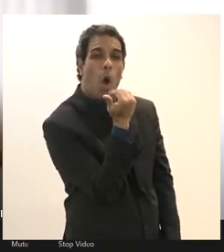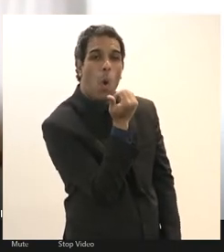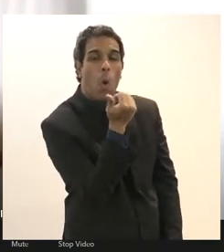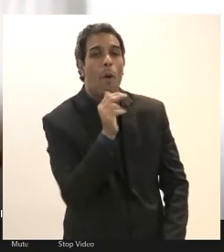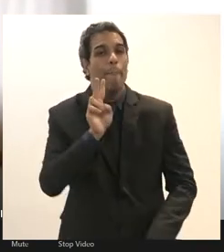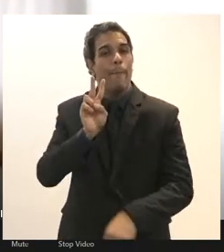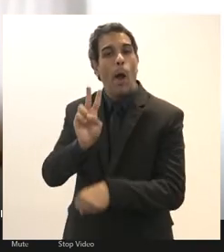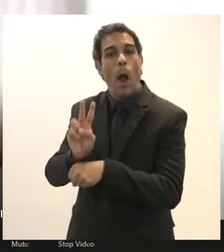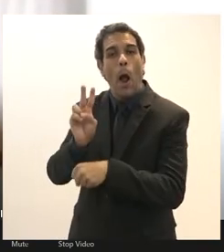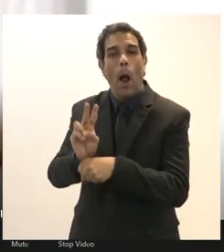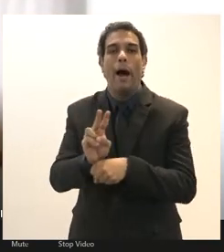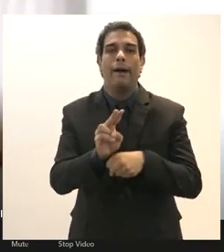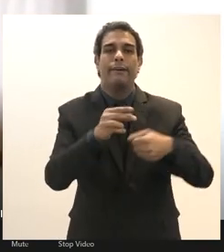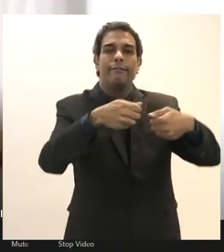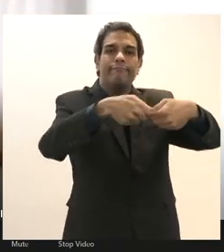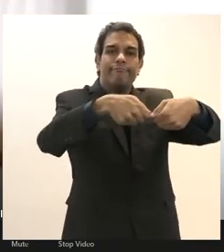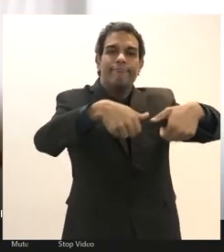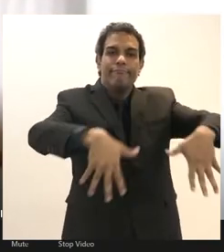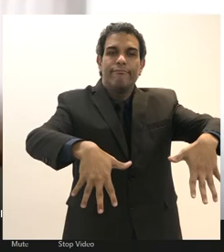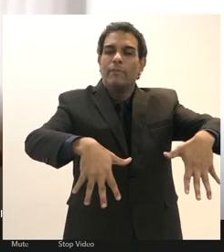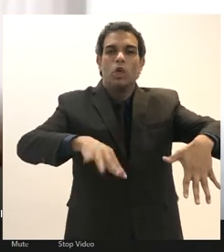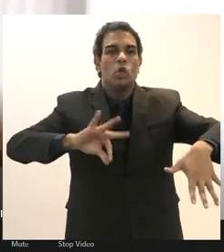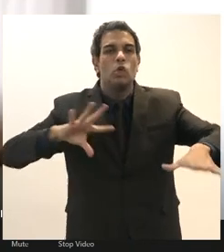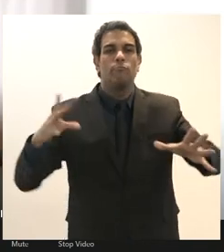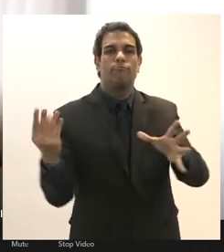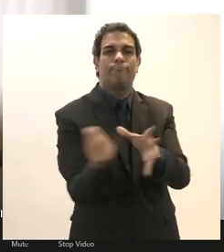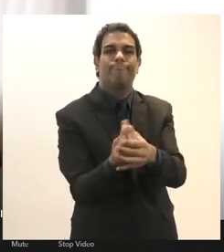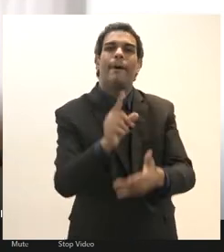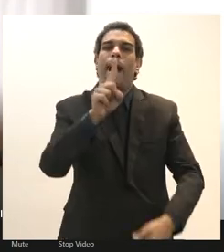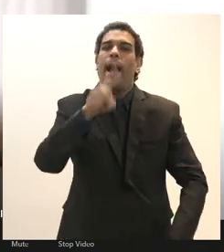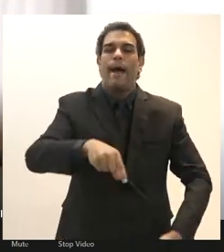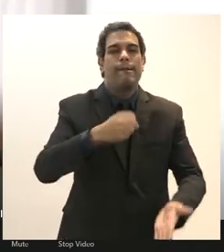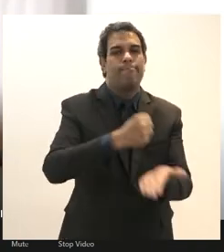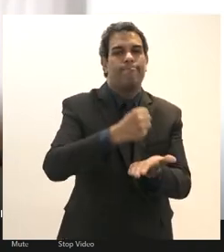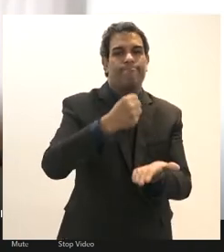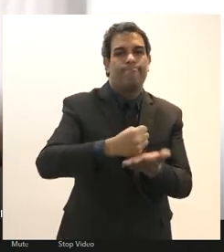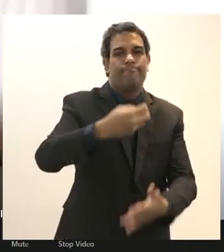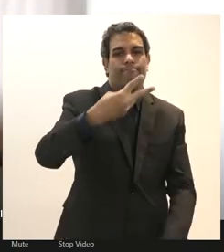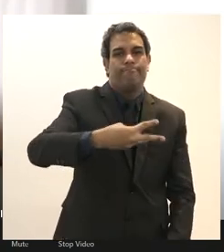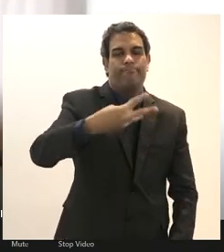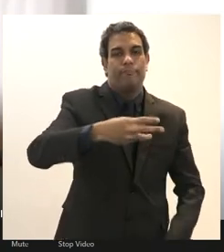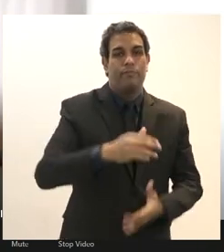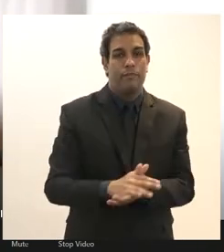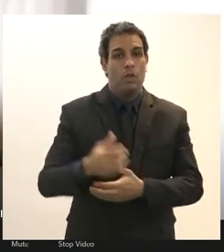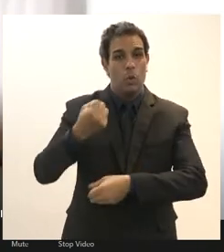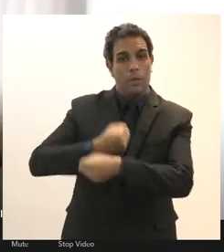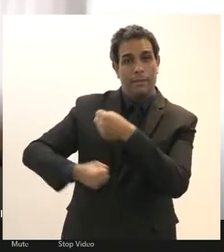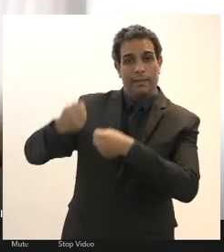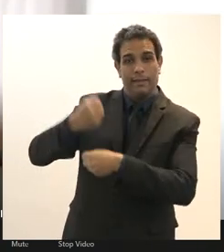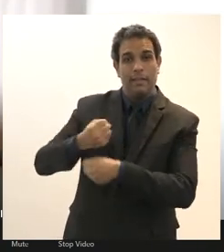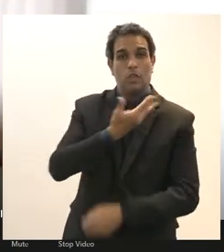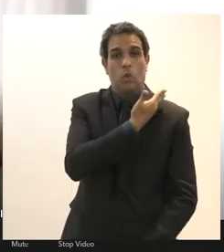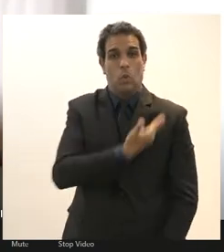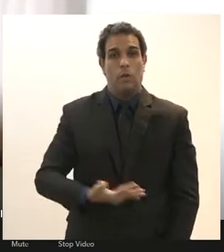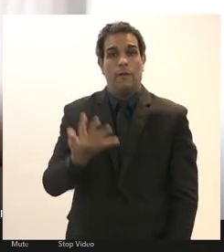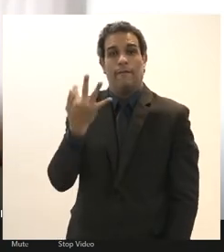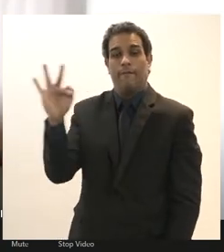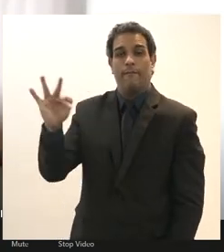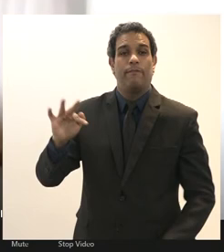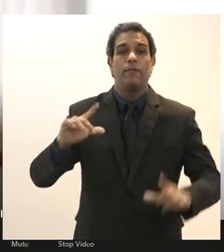manutenção são terceirizados no ano passado o governo federal baixou uma normativa que reduziu